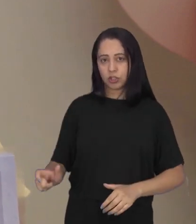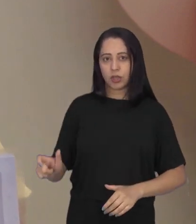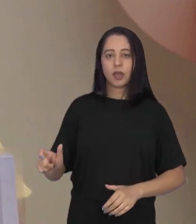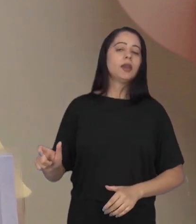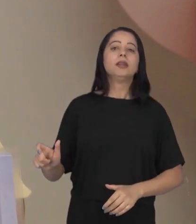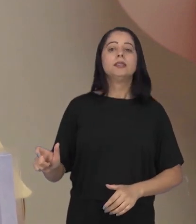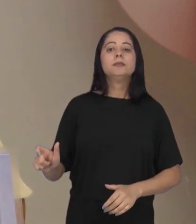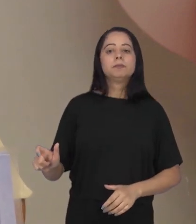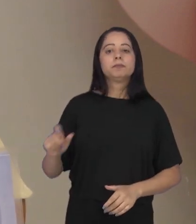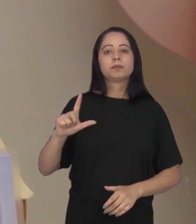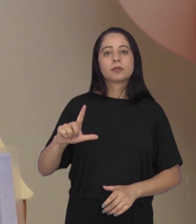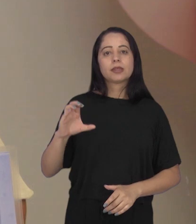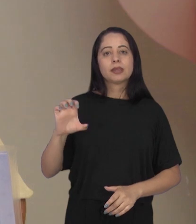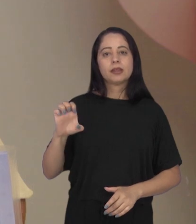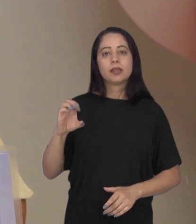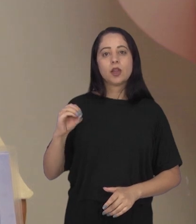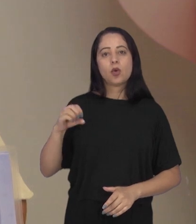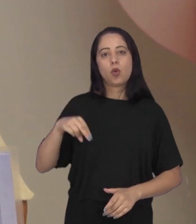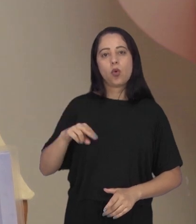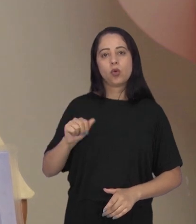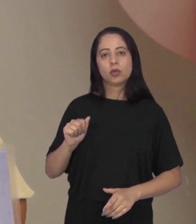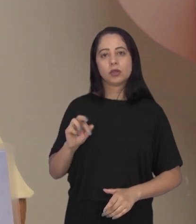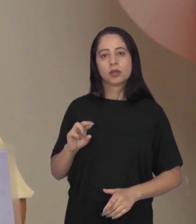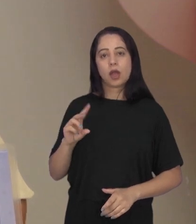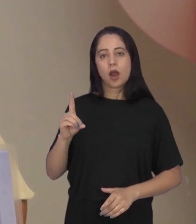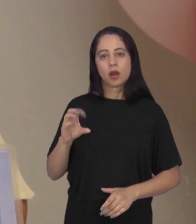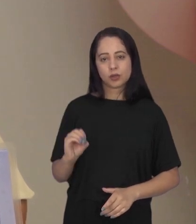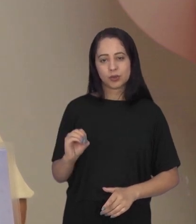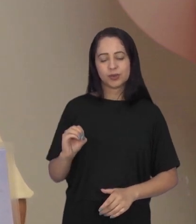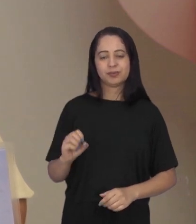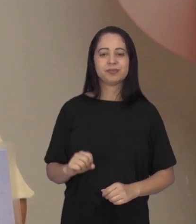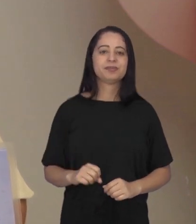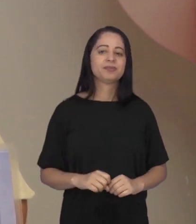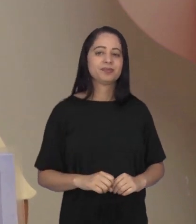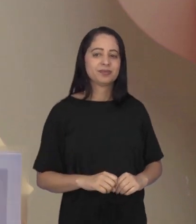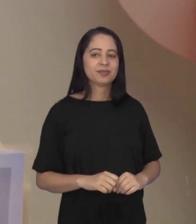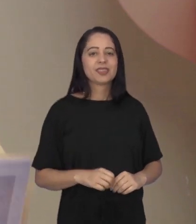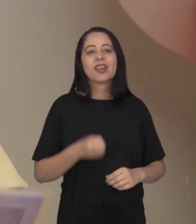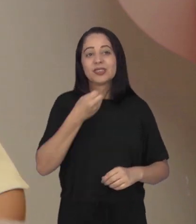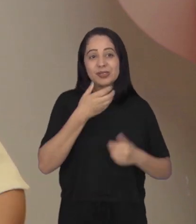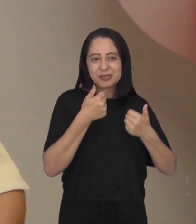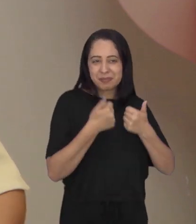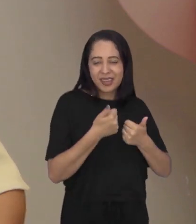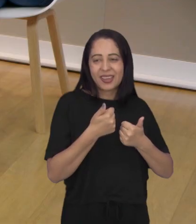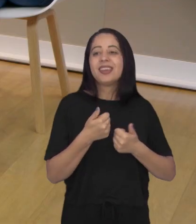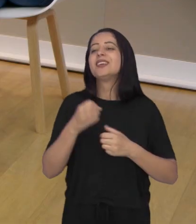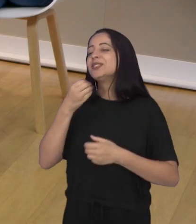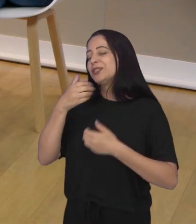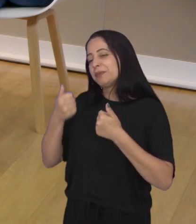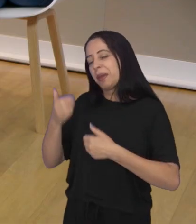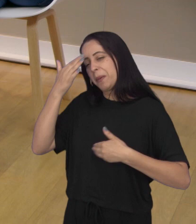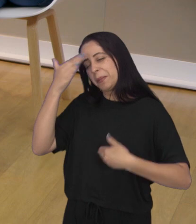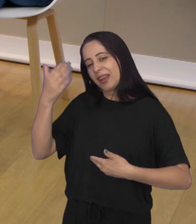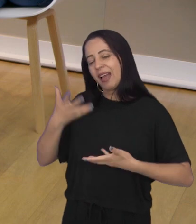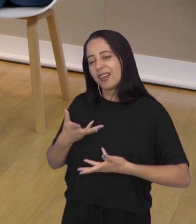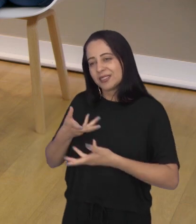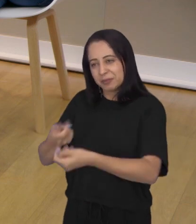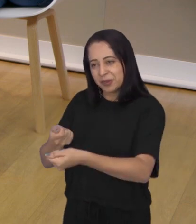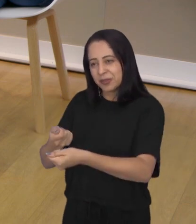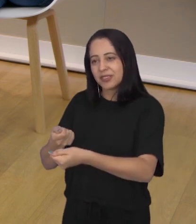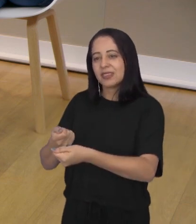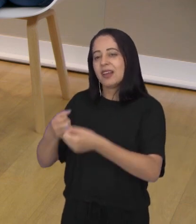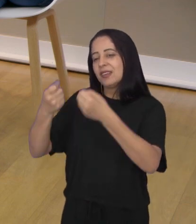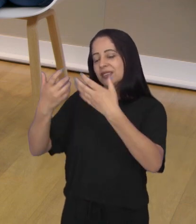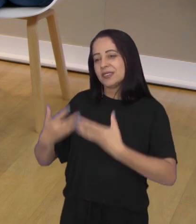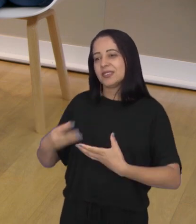de hoje recebe o psicólogo hospitalar Leonardo Teodoro. Tudo bem, Leonardo? Tudo bem, Gisele. Prazer estar com vocês